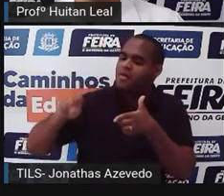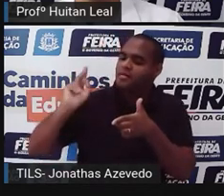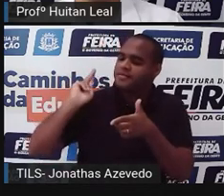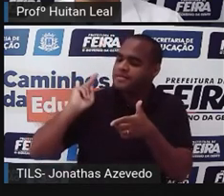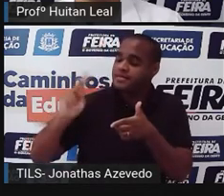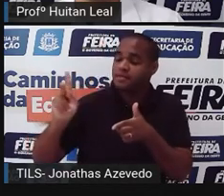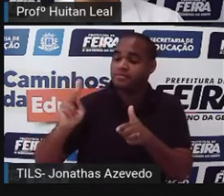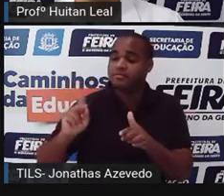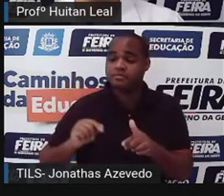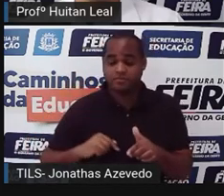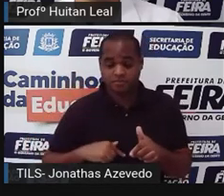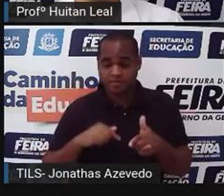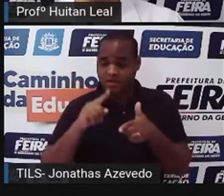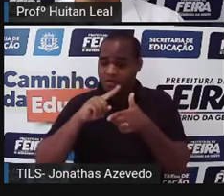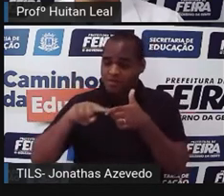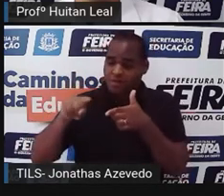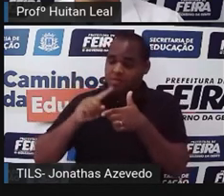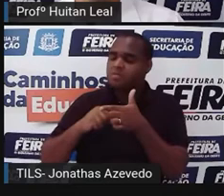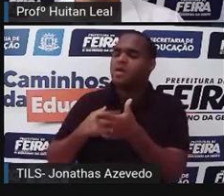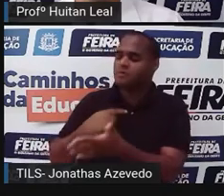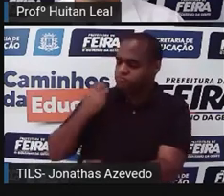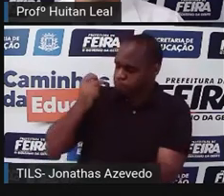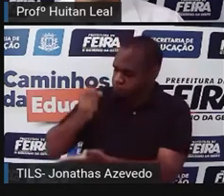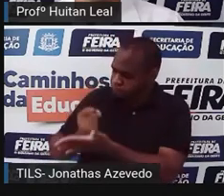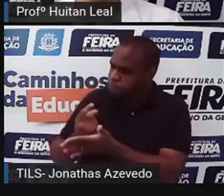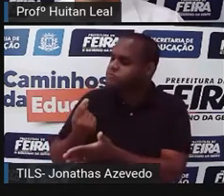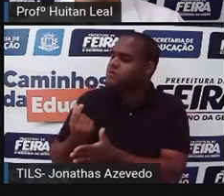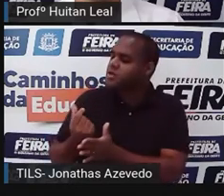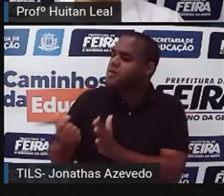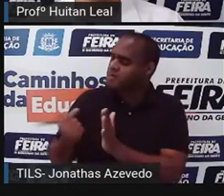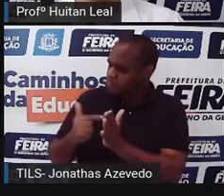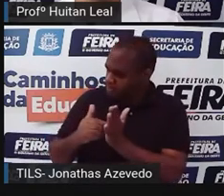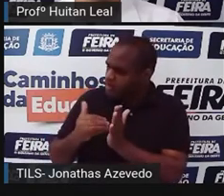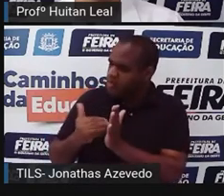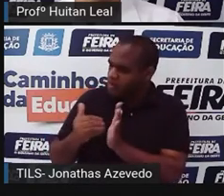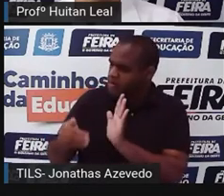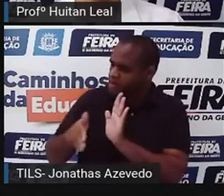Meu problema é lhe cobrar. E é o que estou fazendo.